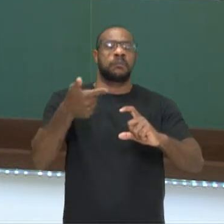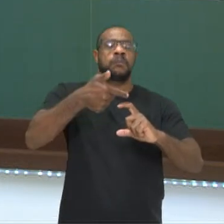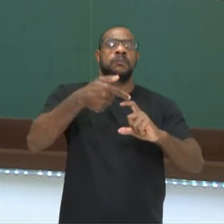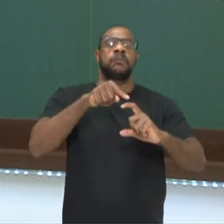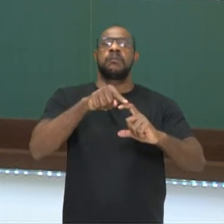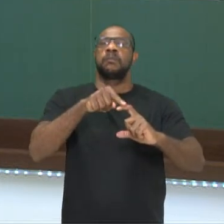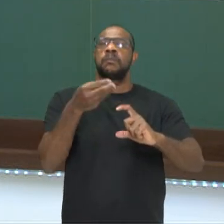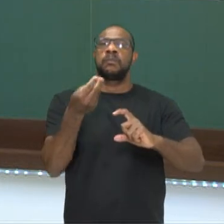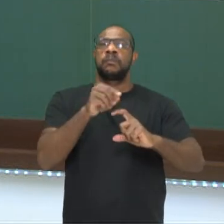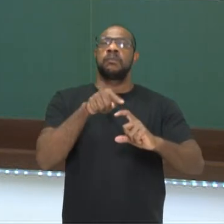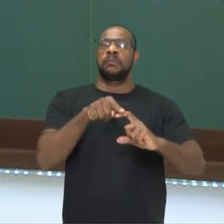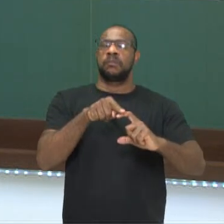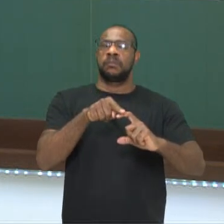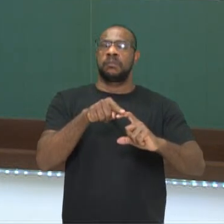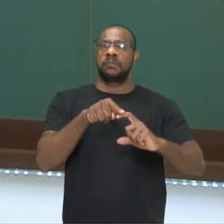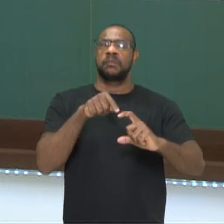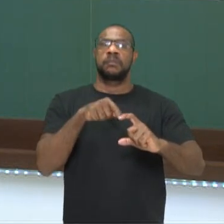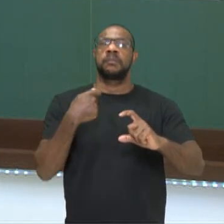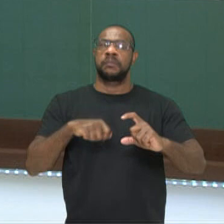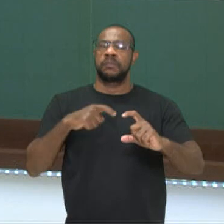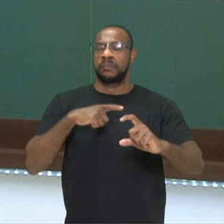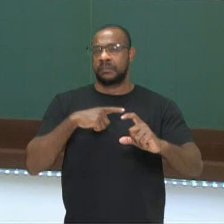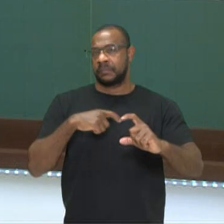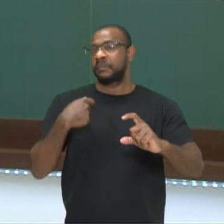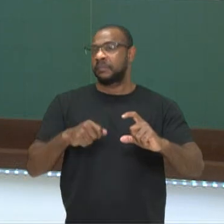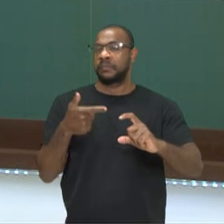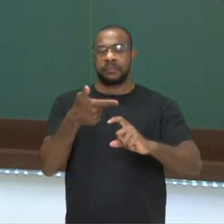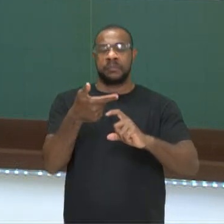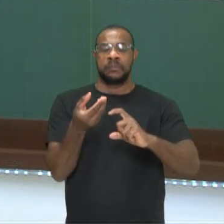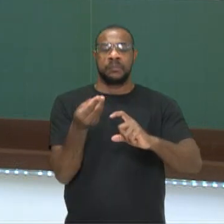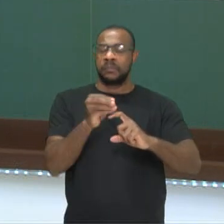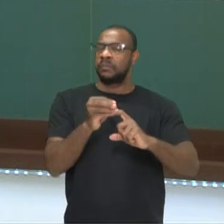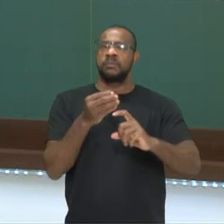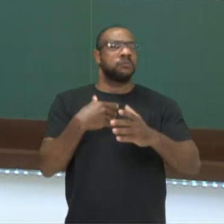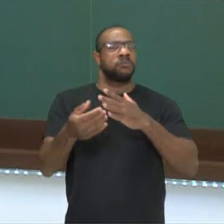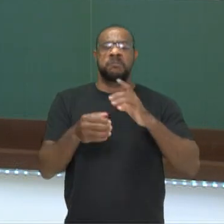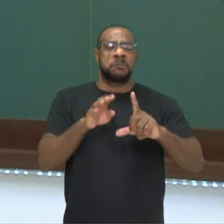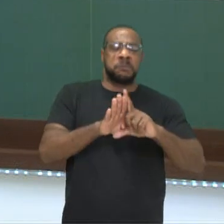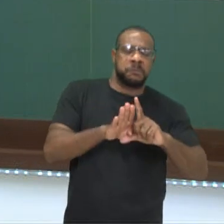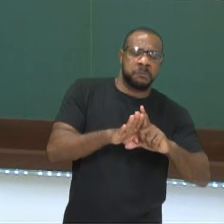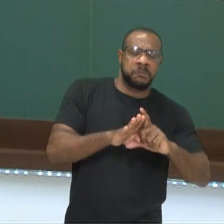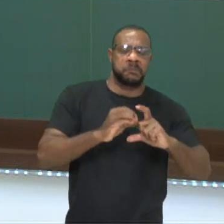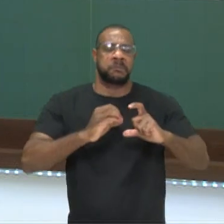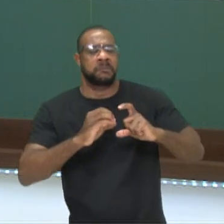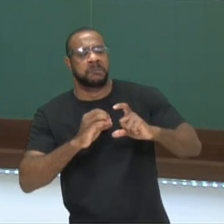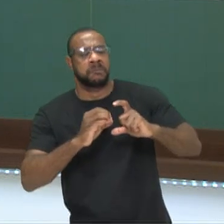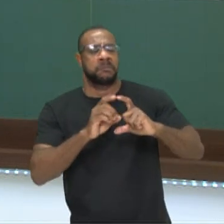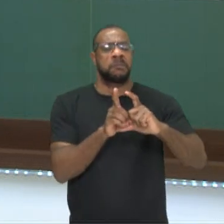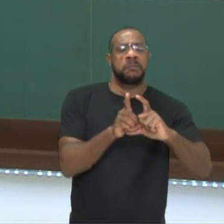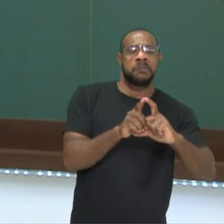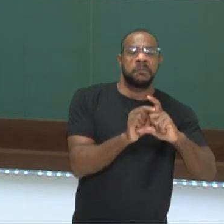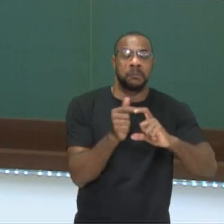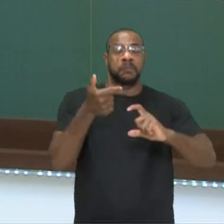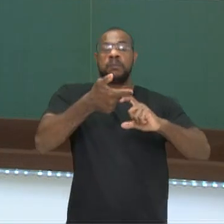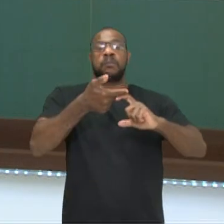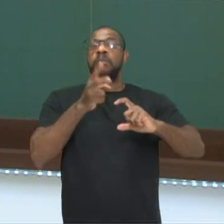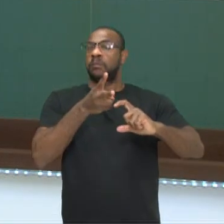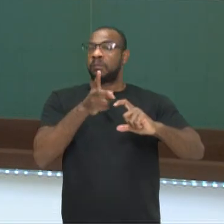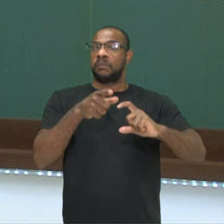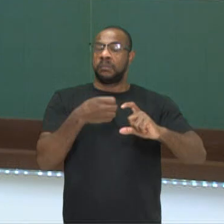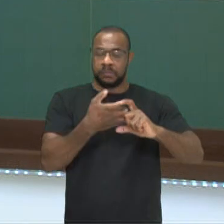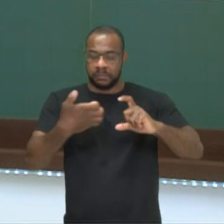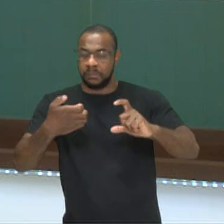mesma letra. Mas, pelo menos, uma delas vai ter que ter o expoente 2 para que seja equação do segundo grau. Ok?